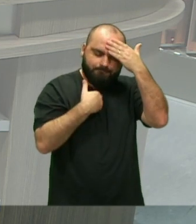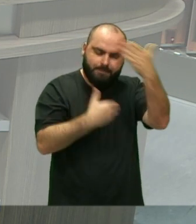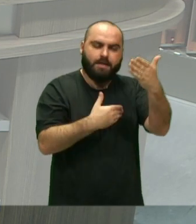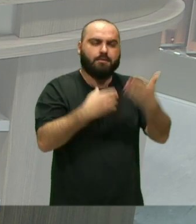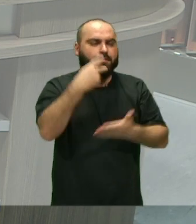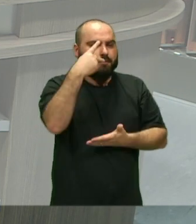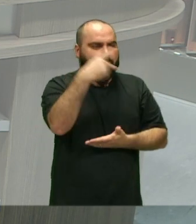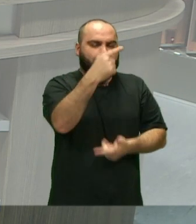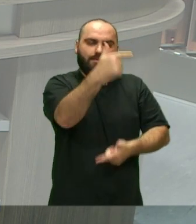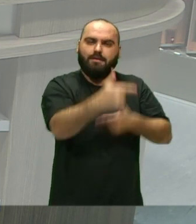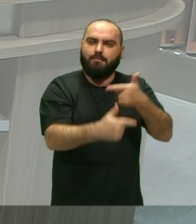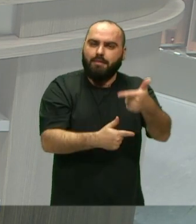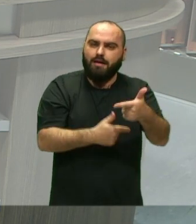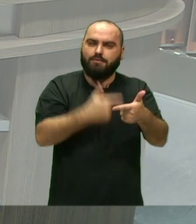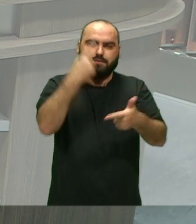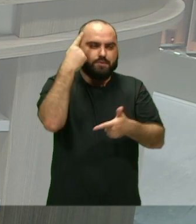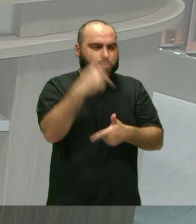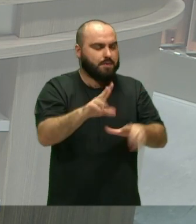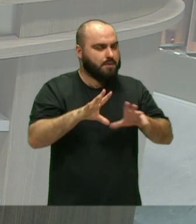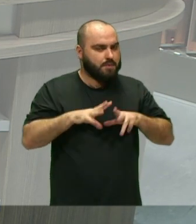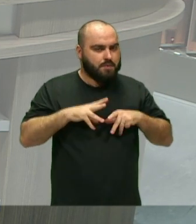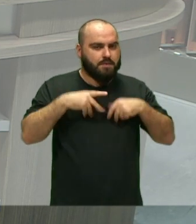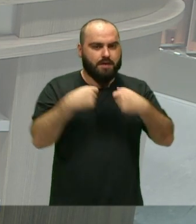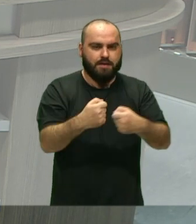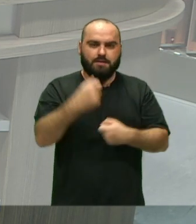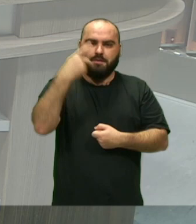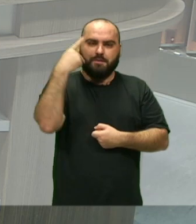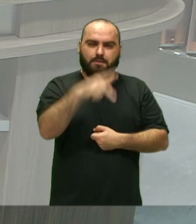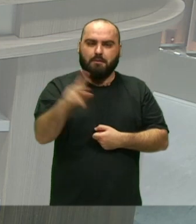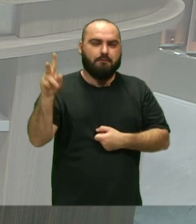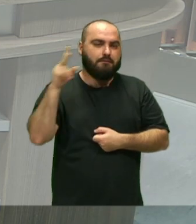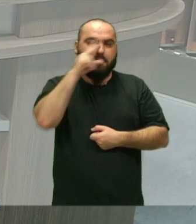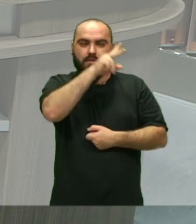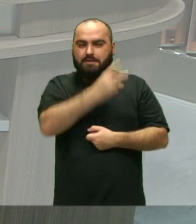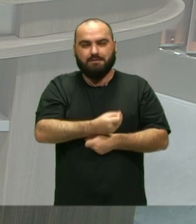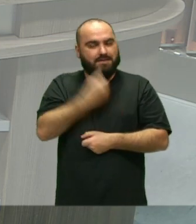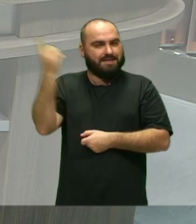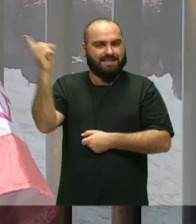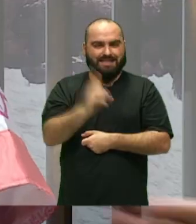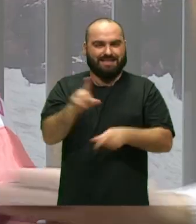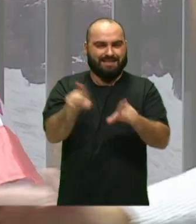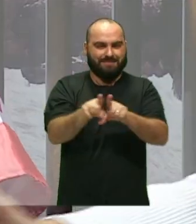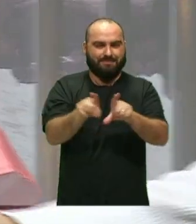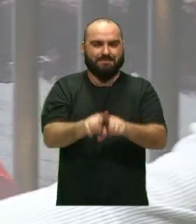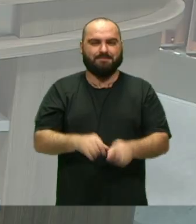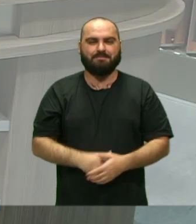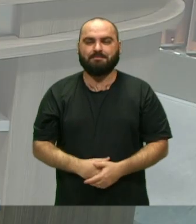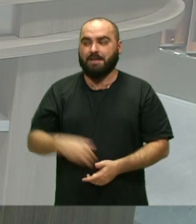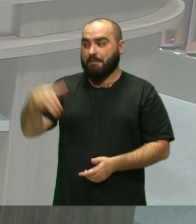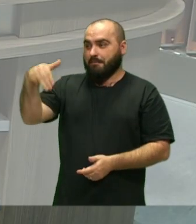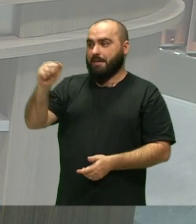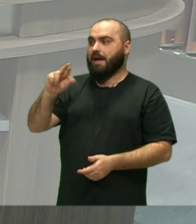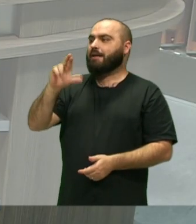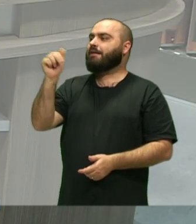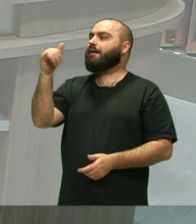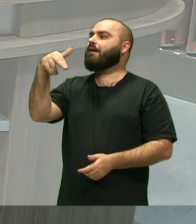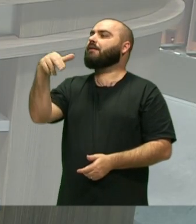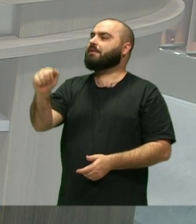lutas pela tua coragem pela tua força por tudo e por estar aqui com a gente obrigada Mariana muito